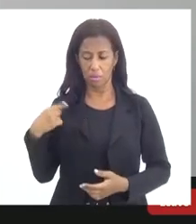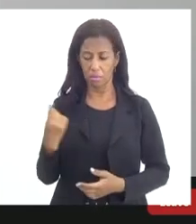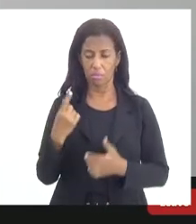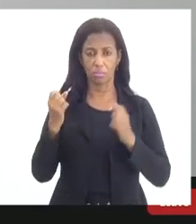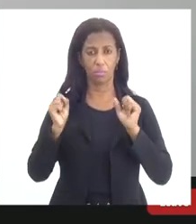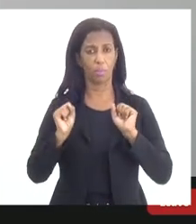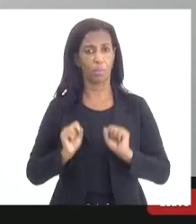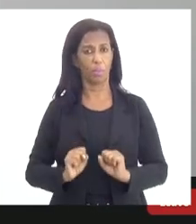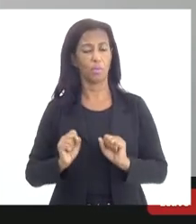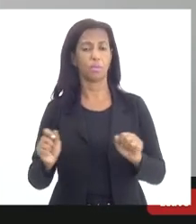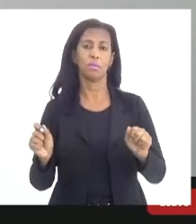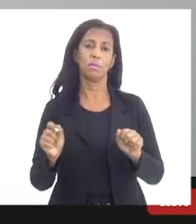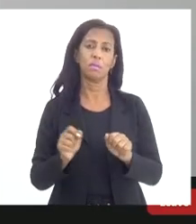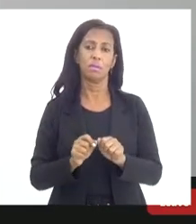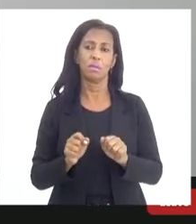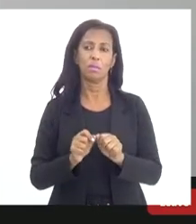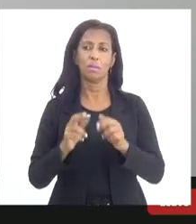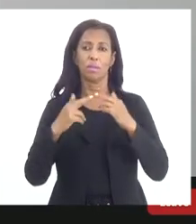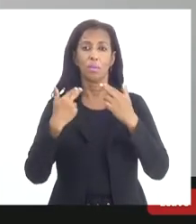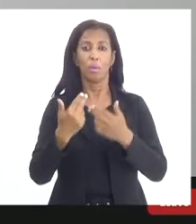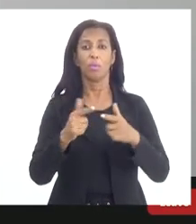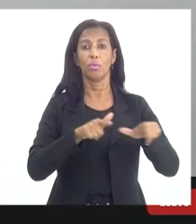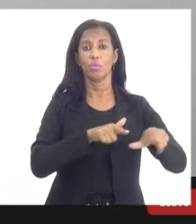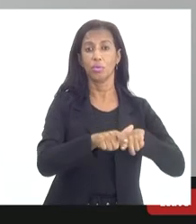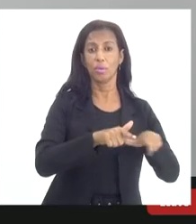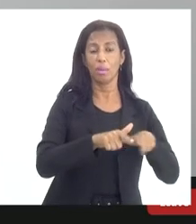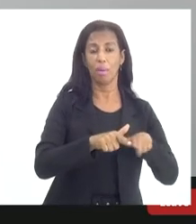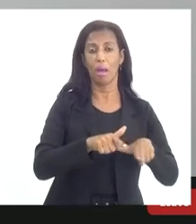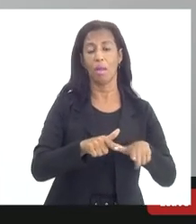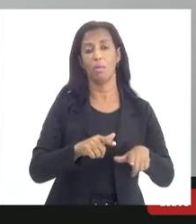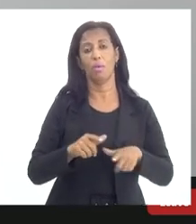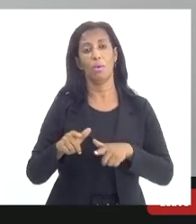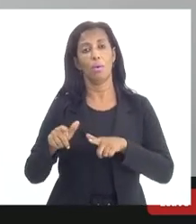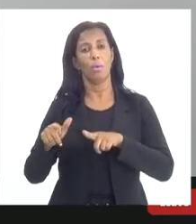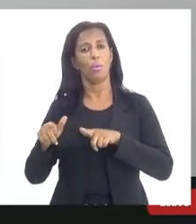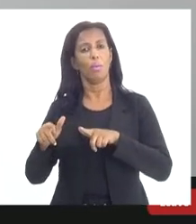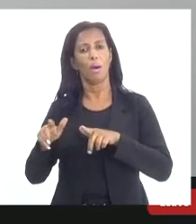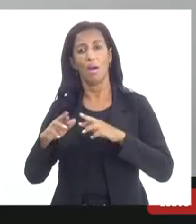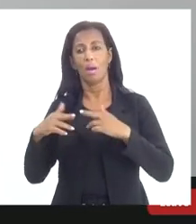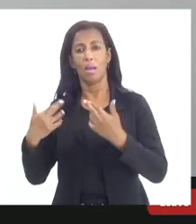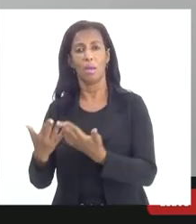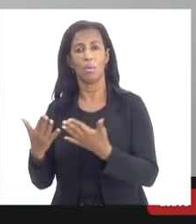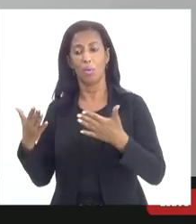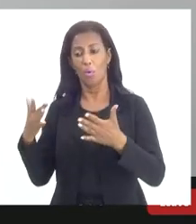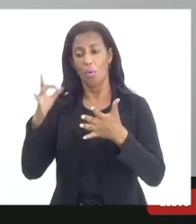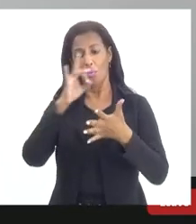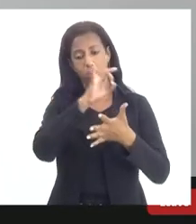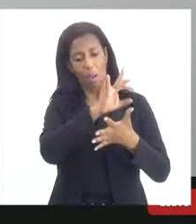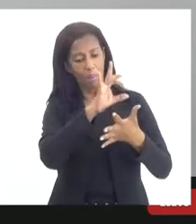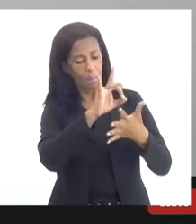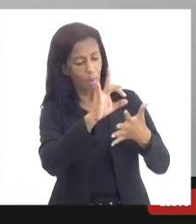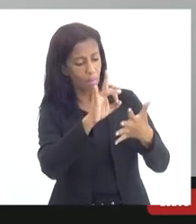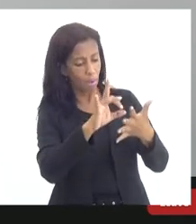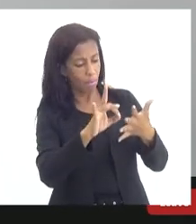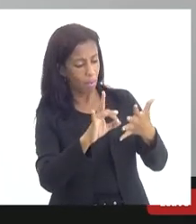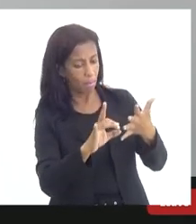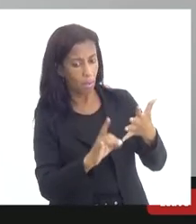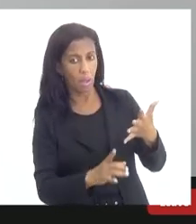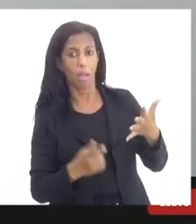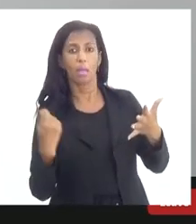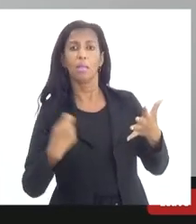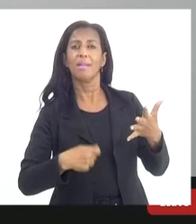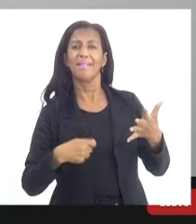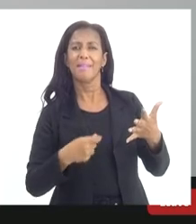uma uma reunião de trabalho uma reunião executiva enfocando os pontos precisos que precisam ser